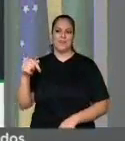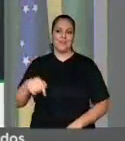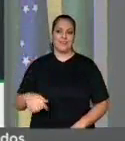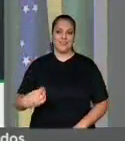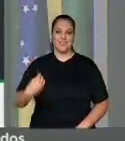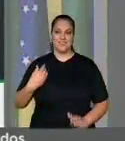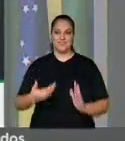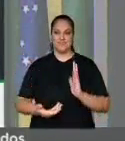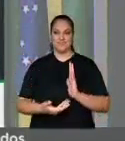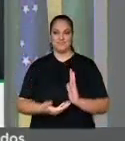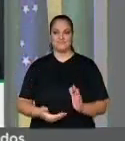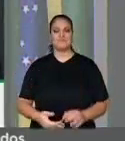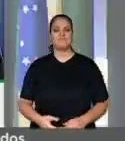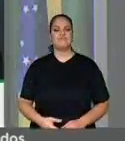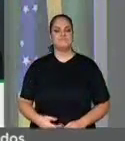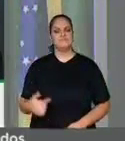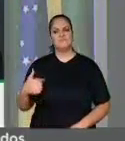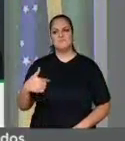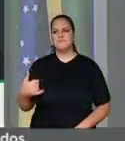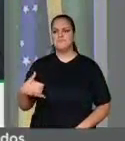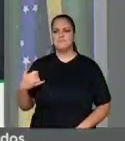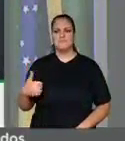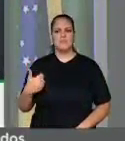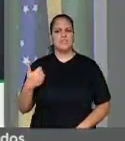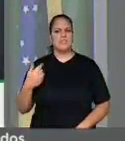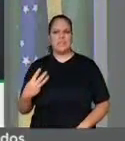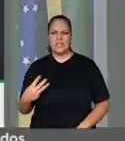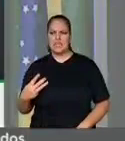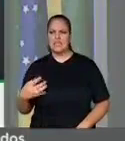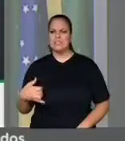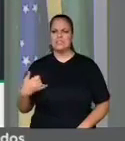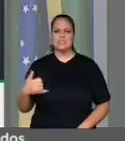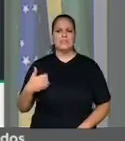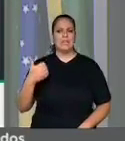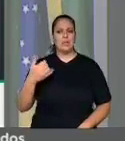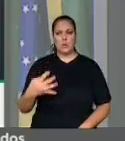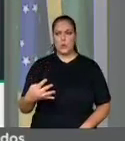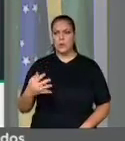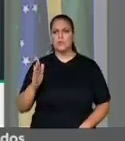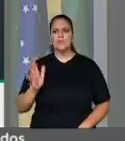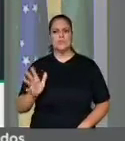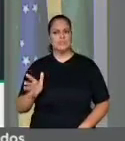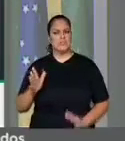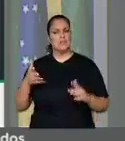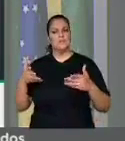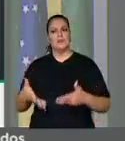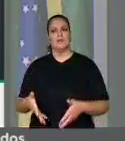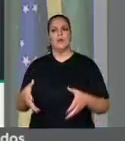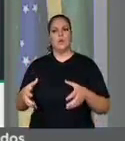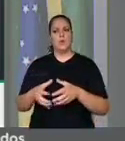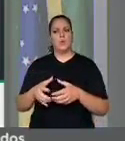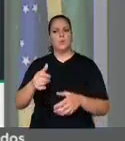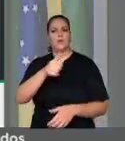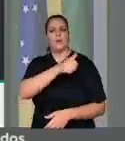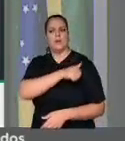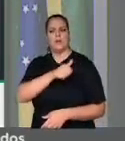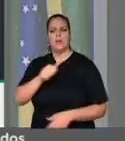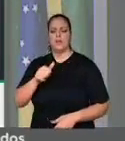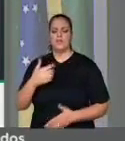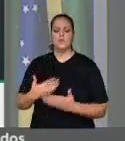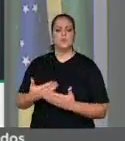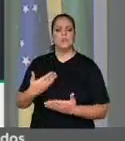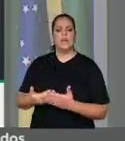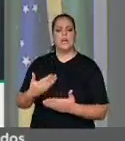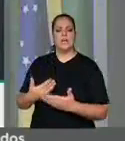militei a minha vida inteira, desde os 13, 14 anos, no movimento estudantil, e por ser, talvez, o